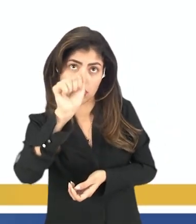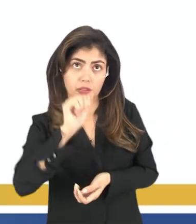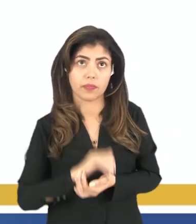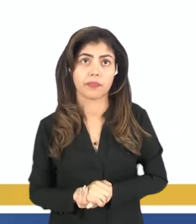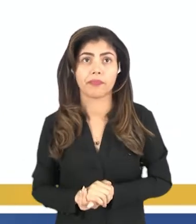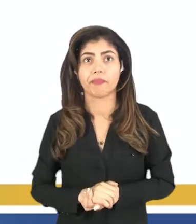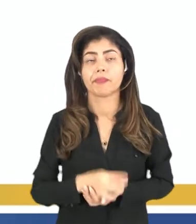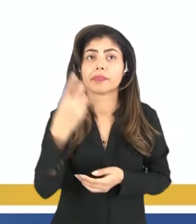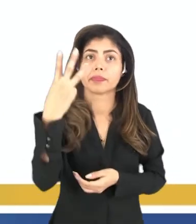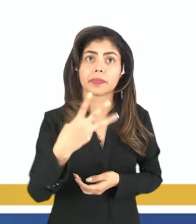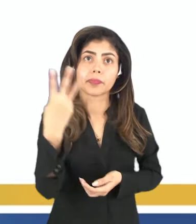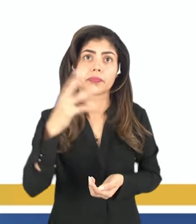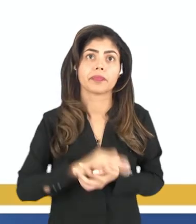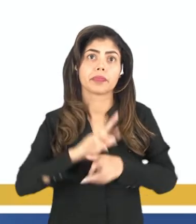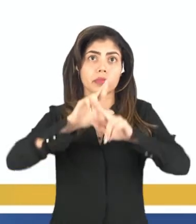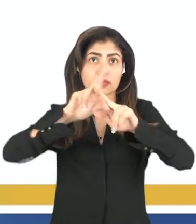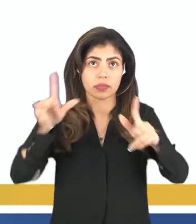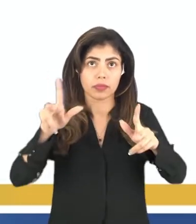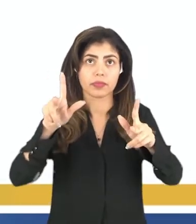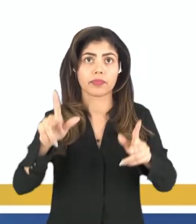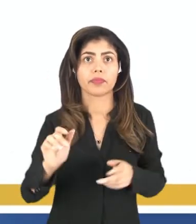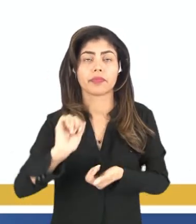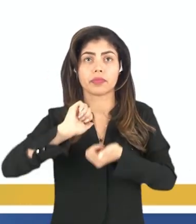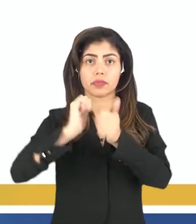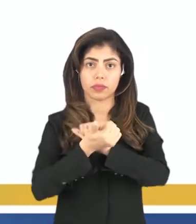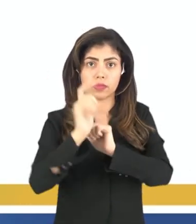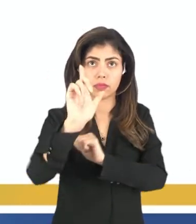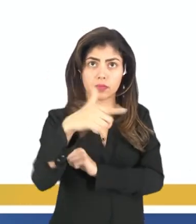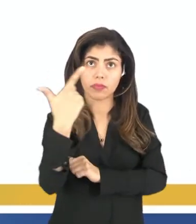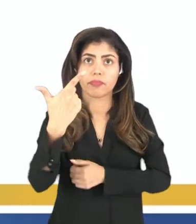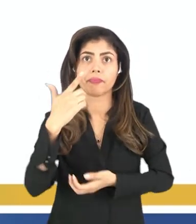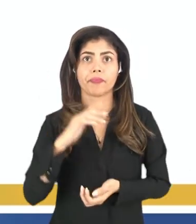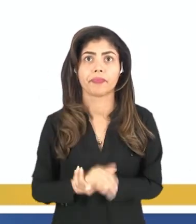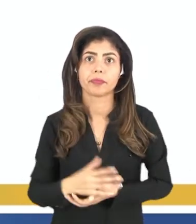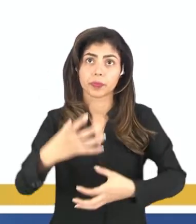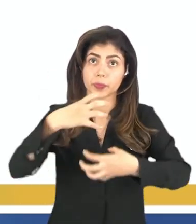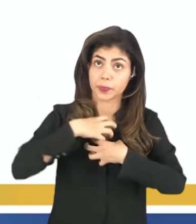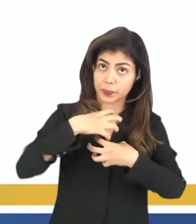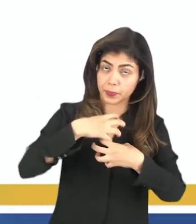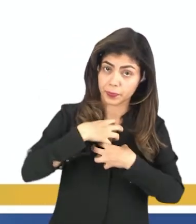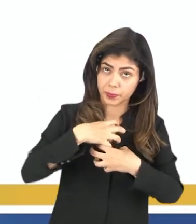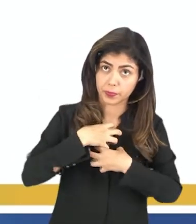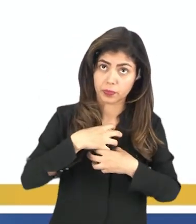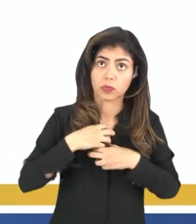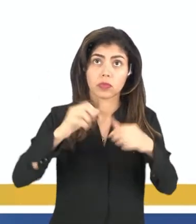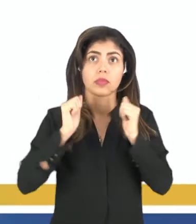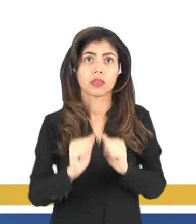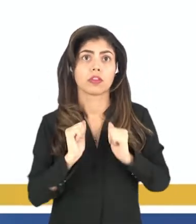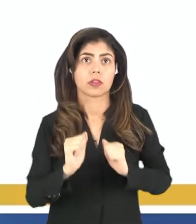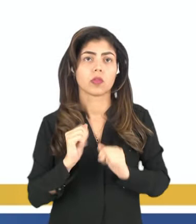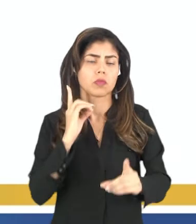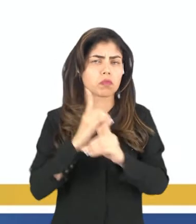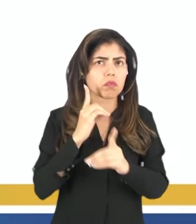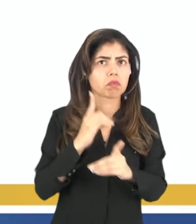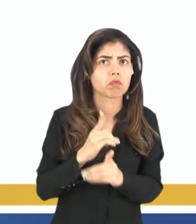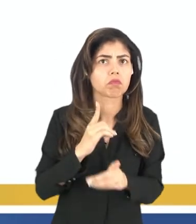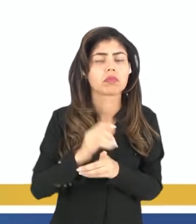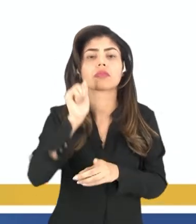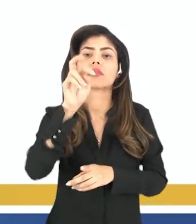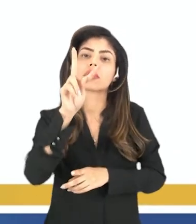radicais? Três, Quais as diferenças dos outros esportes, né? Que sensações podem ser